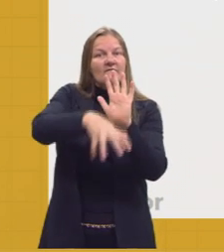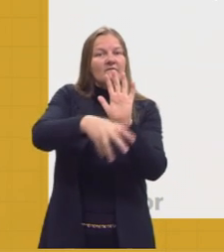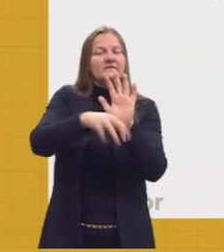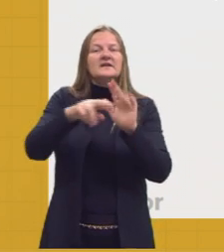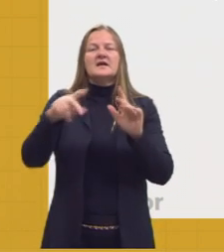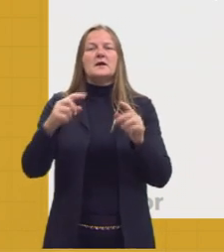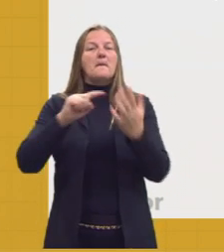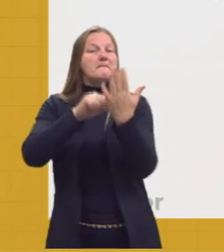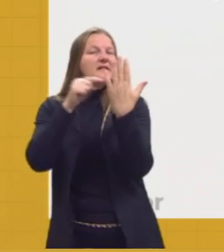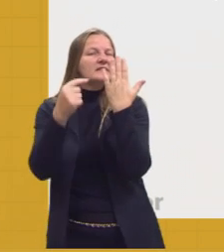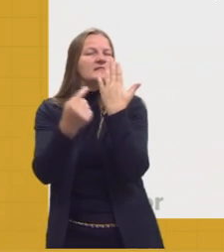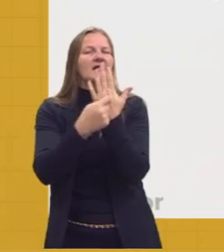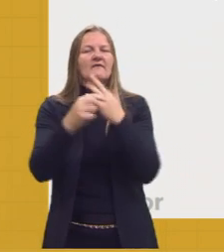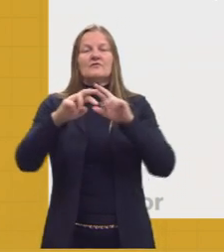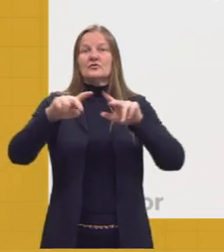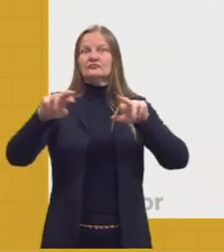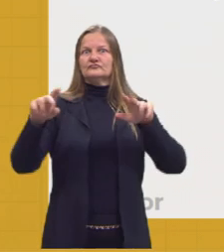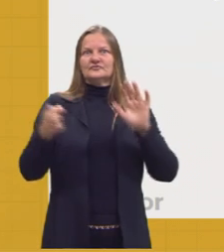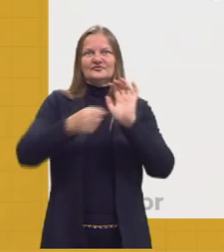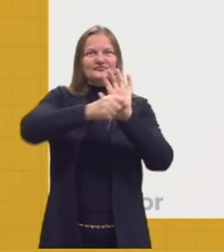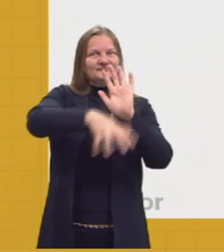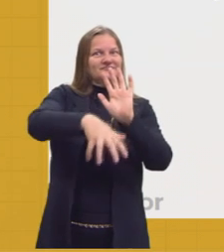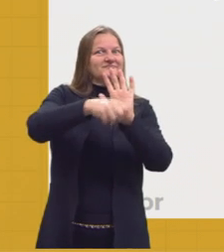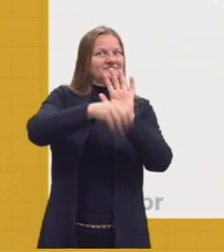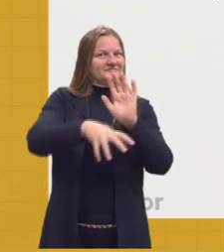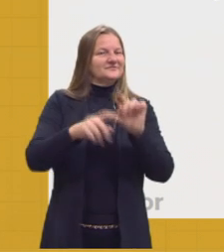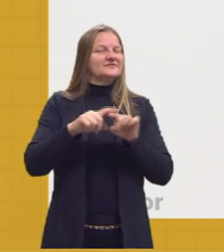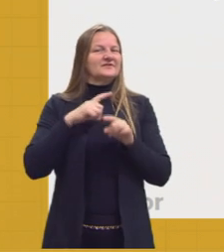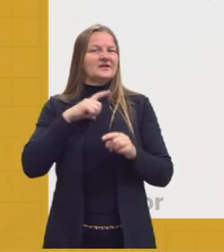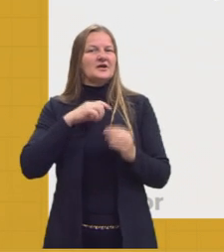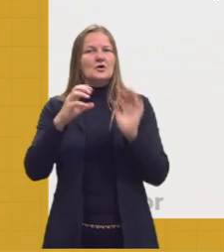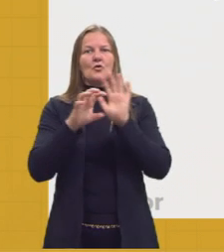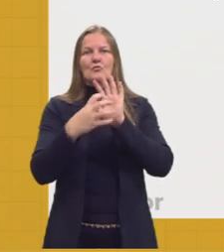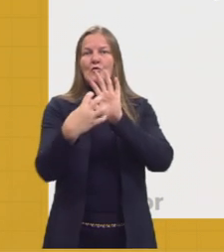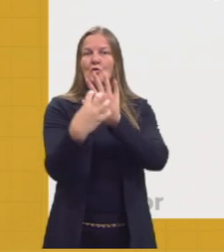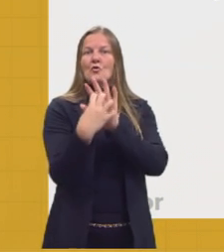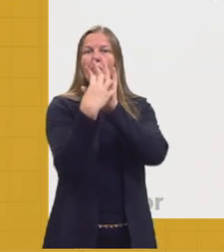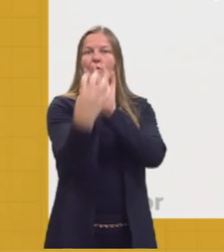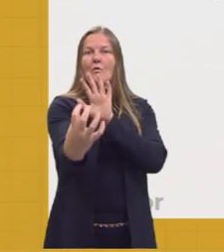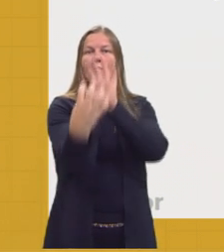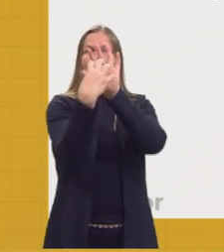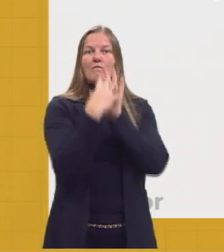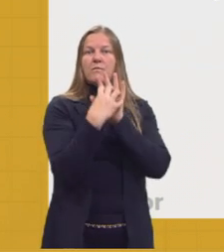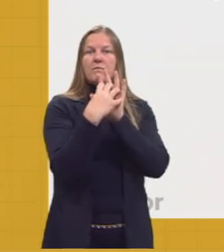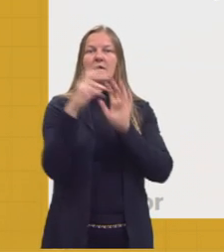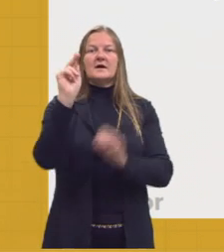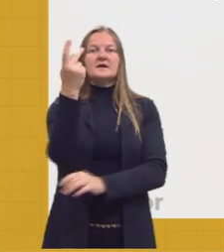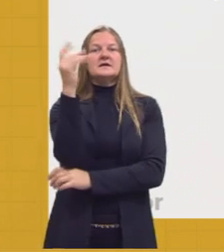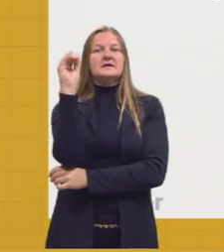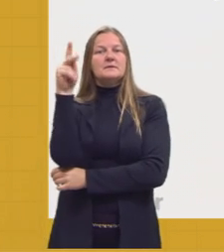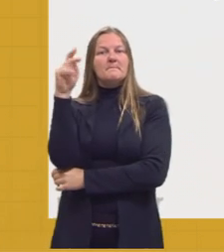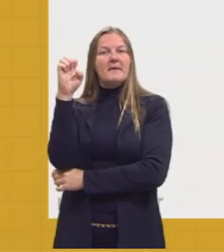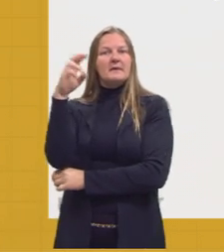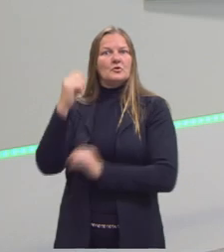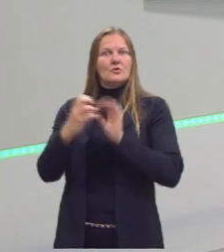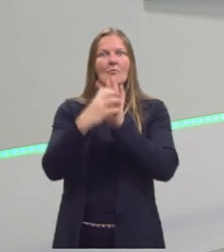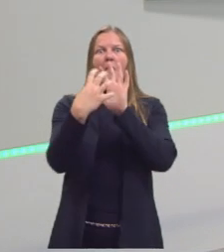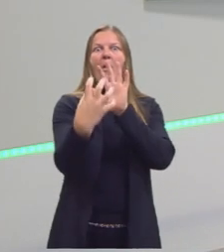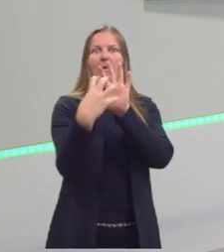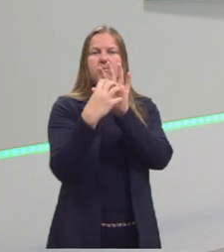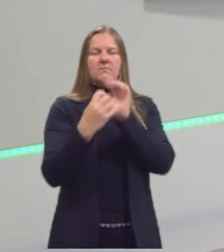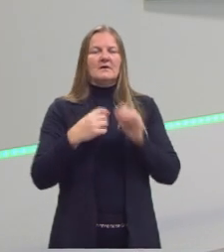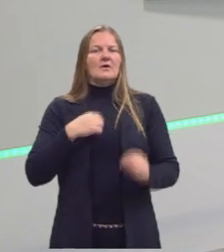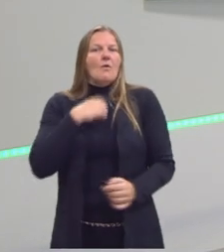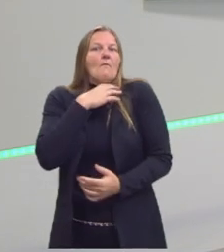metáforas, aquelas comparações. Temos hipérboles, que são aqueles exageros. Por exemplo, estou